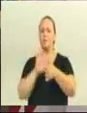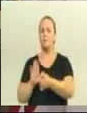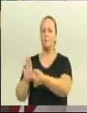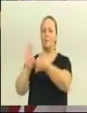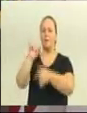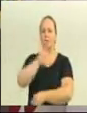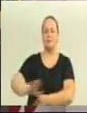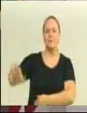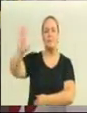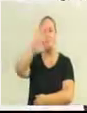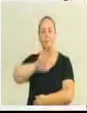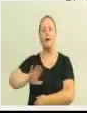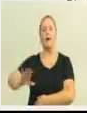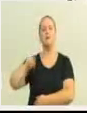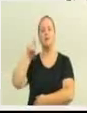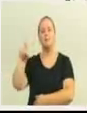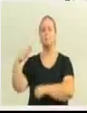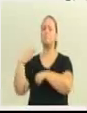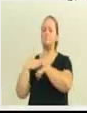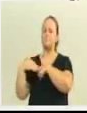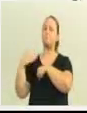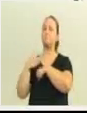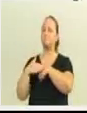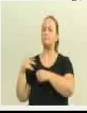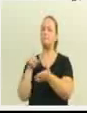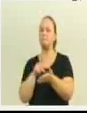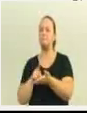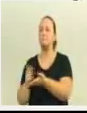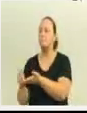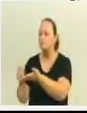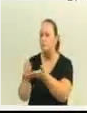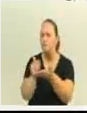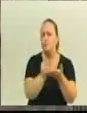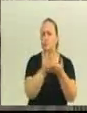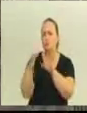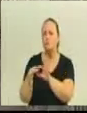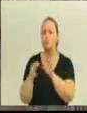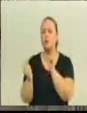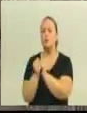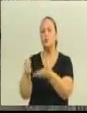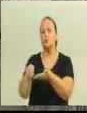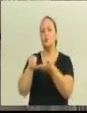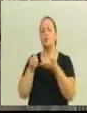imagens que eles gentilmente colheram para mim nesta manhã.